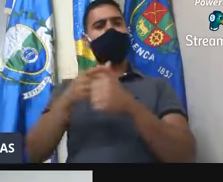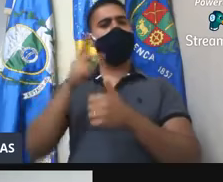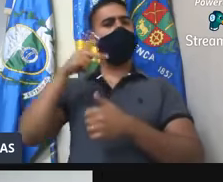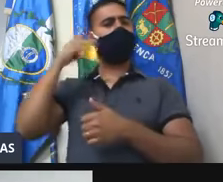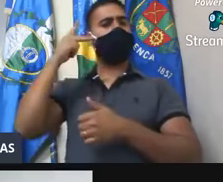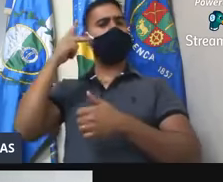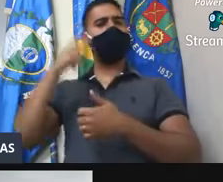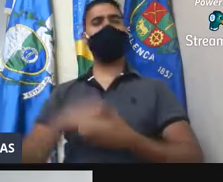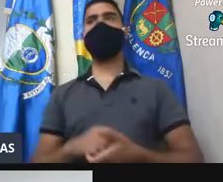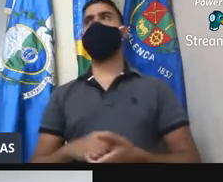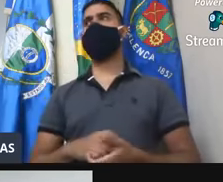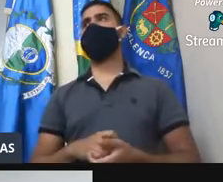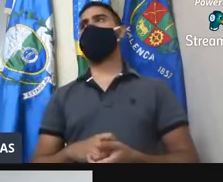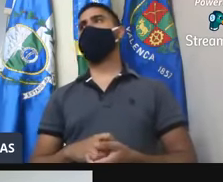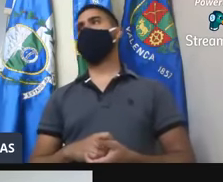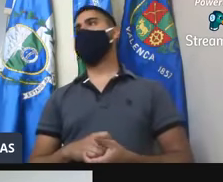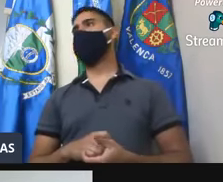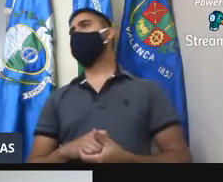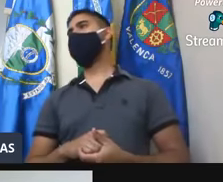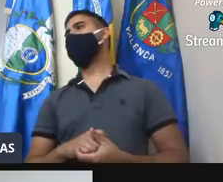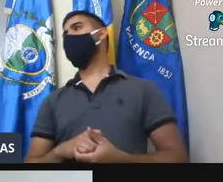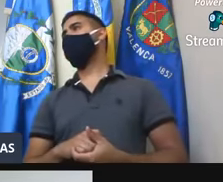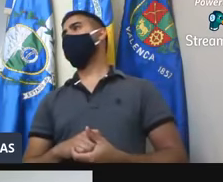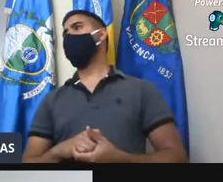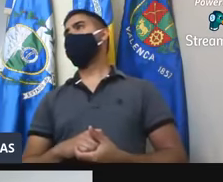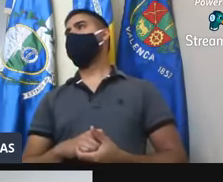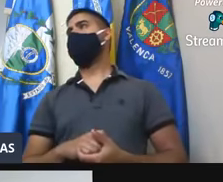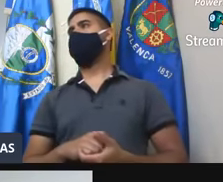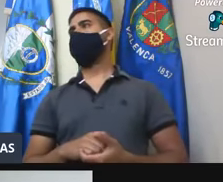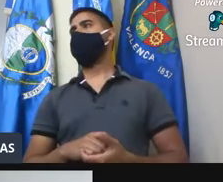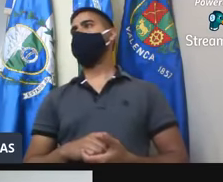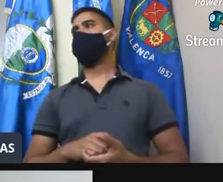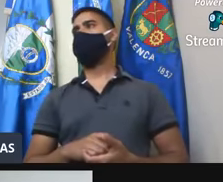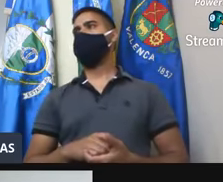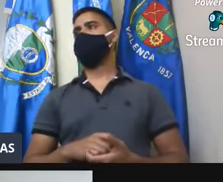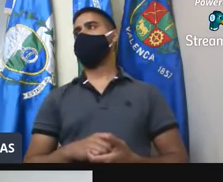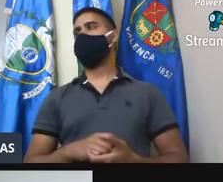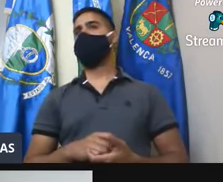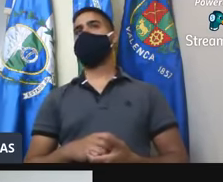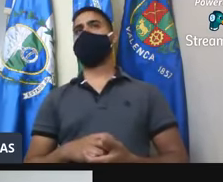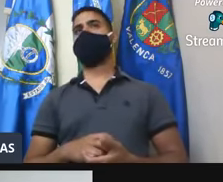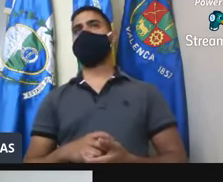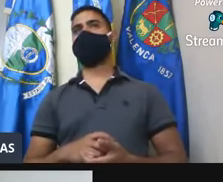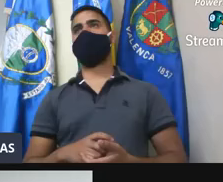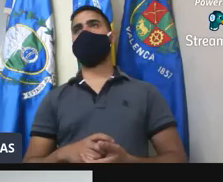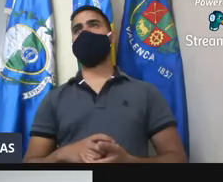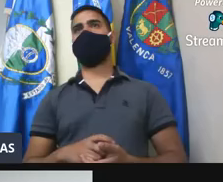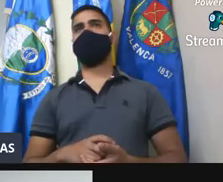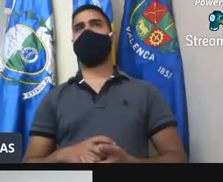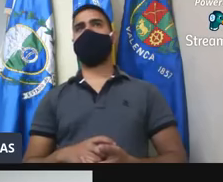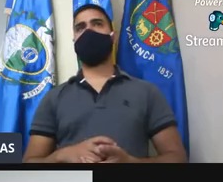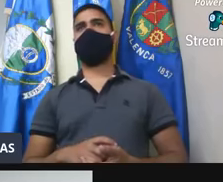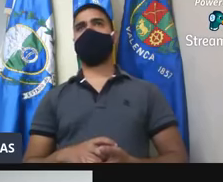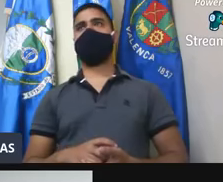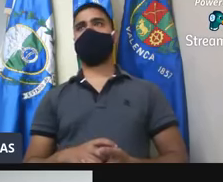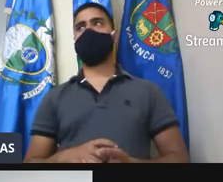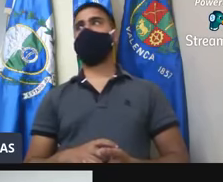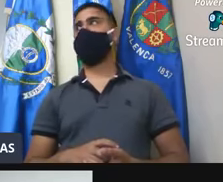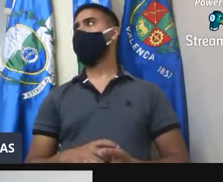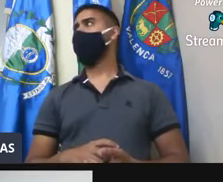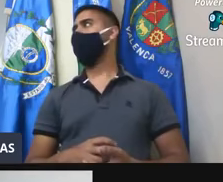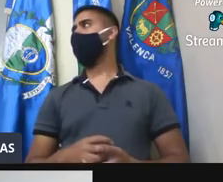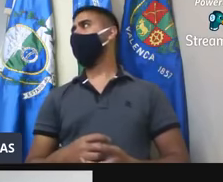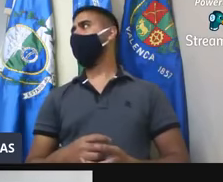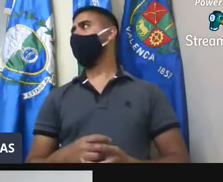vereador, doutor Aluísio Saulo Breves Baird, David Barbosa Nogueira. Presidente, boa